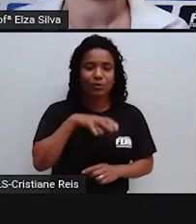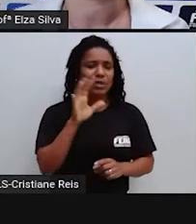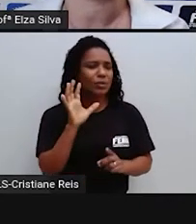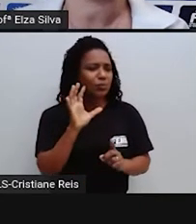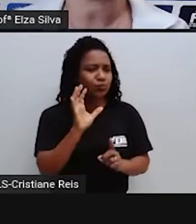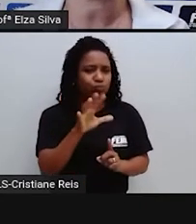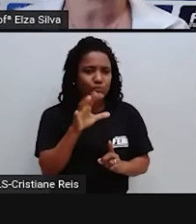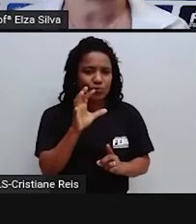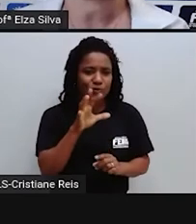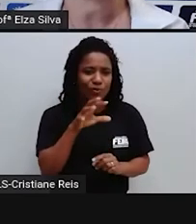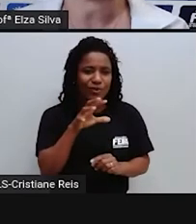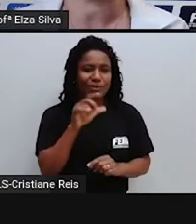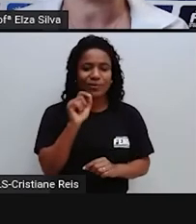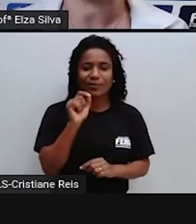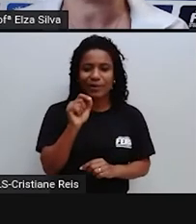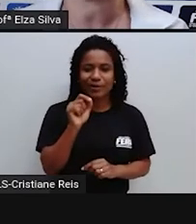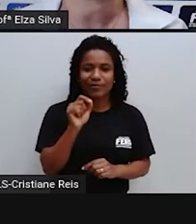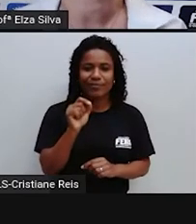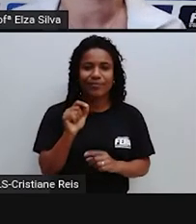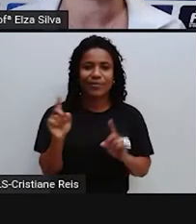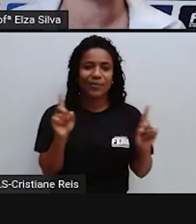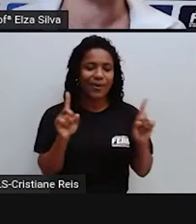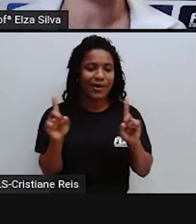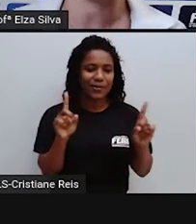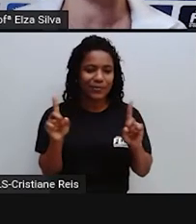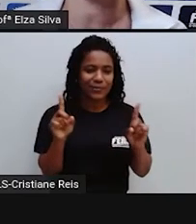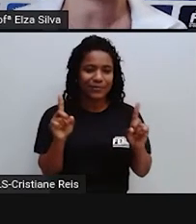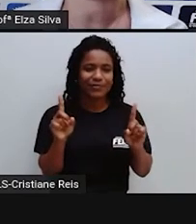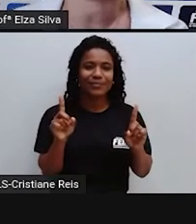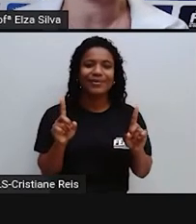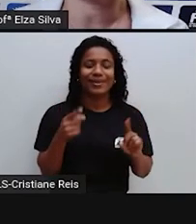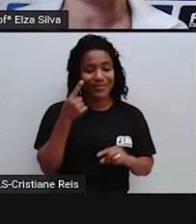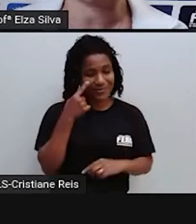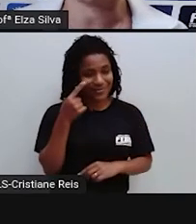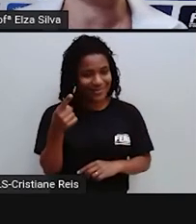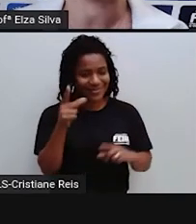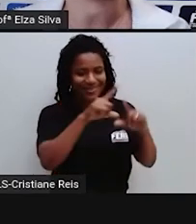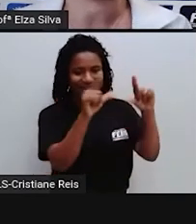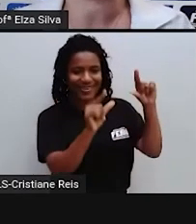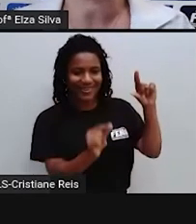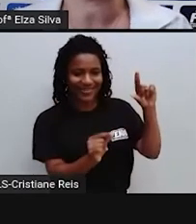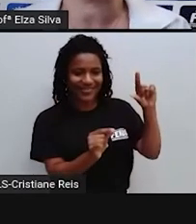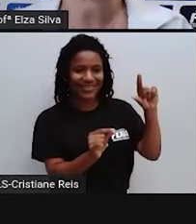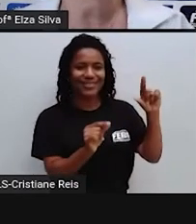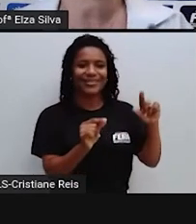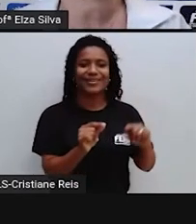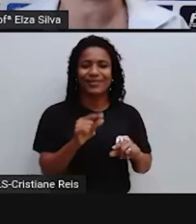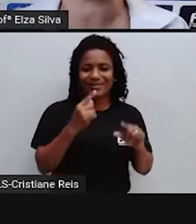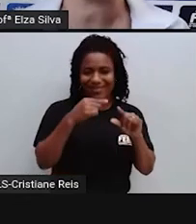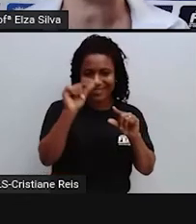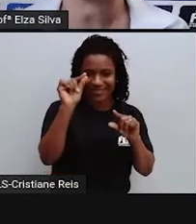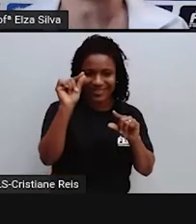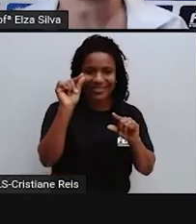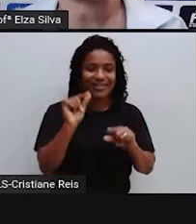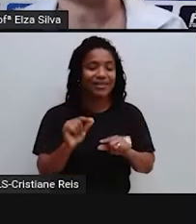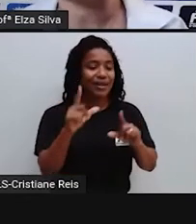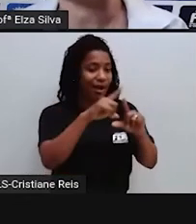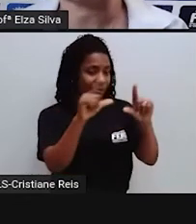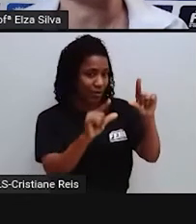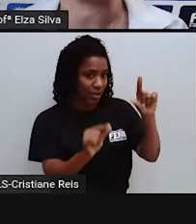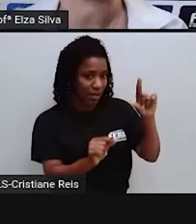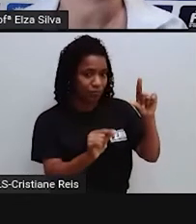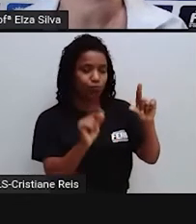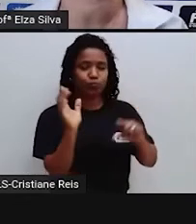Genius Or Africa Nós vimos Que é Éfrica Então é uma influência Predominantemente